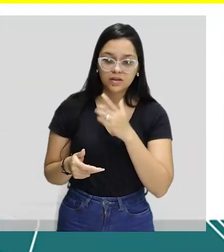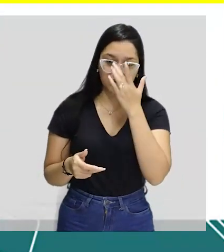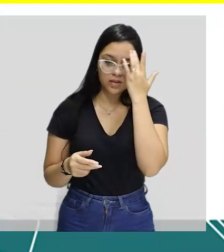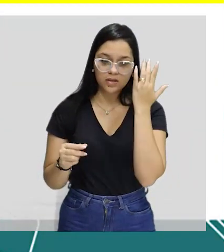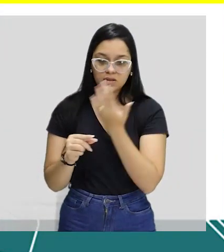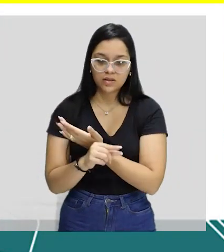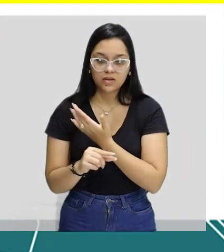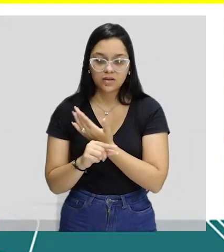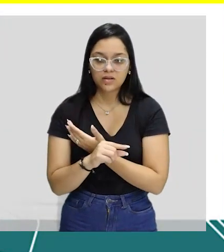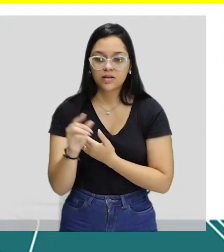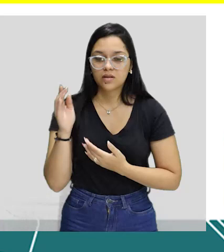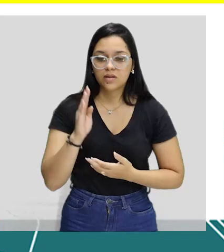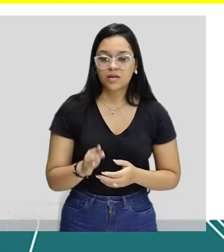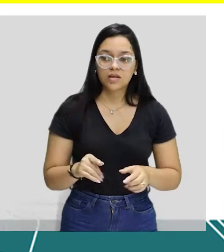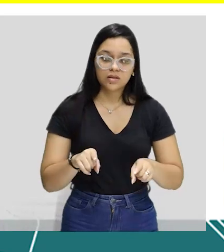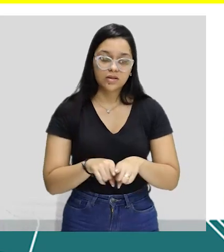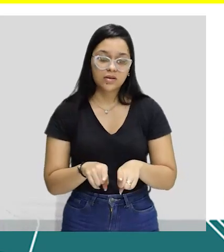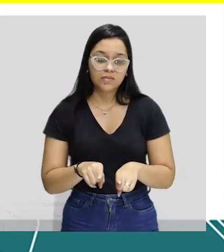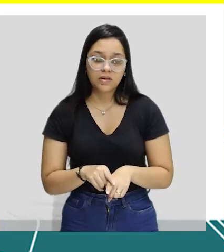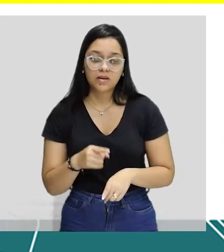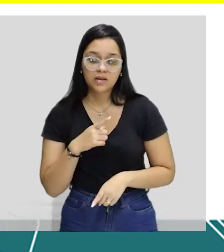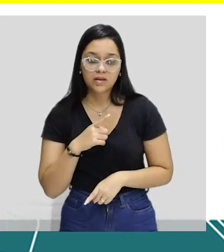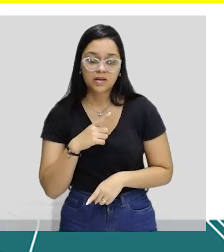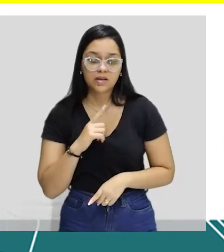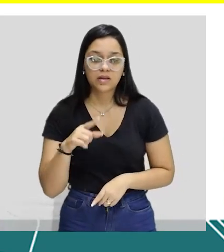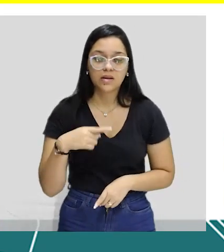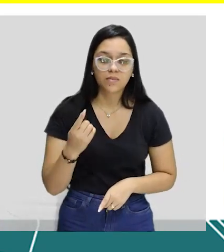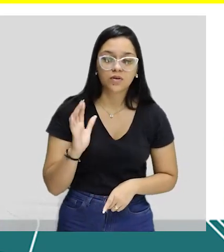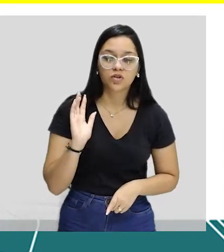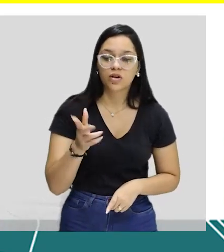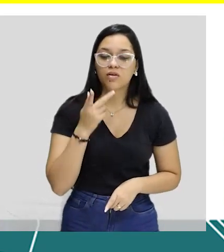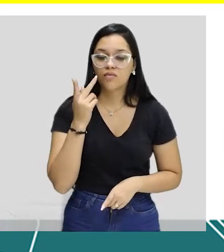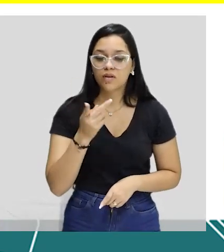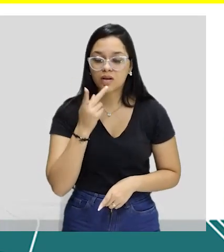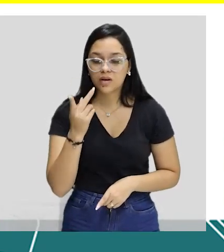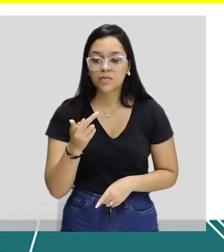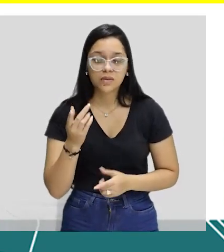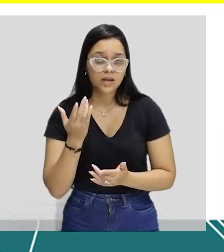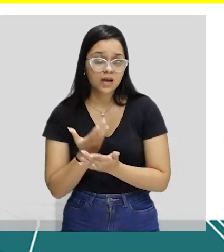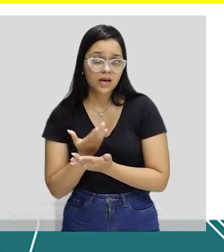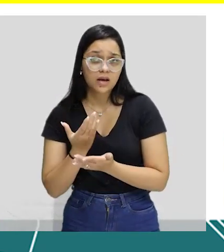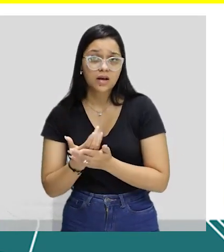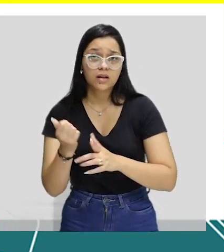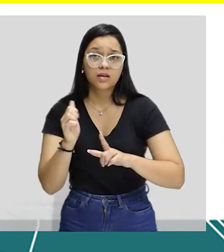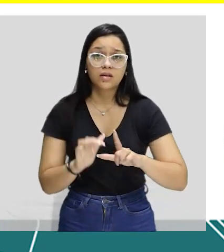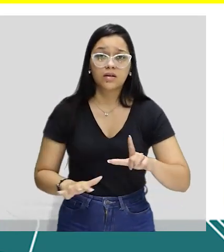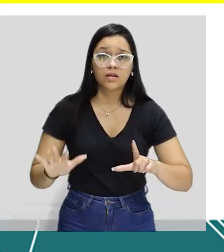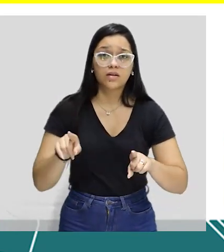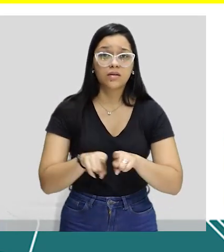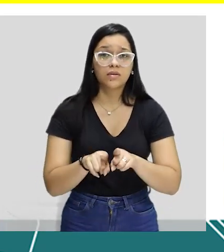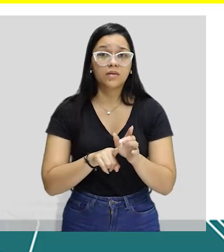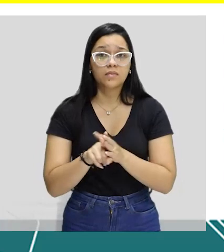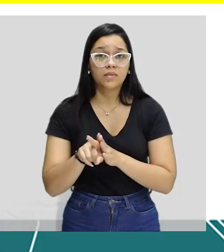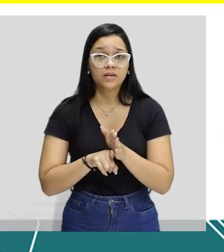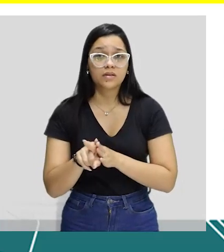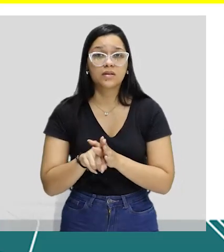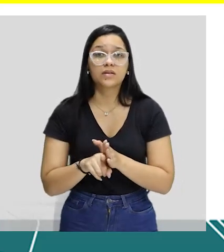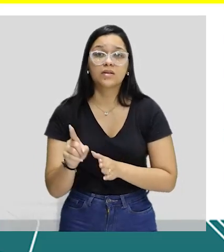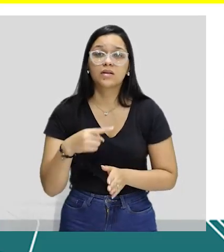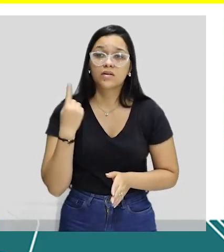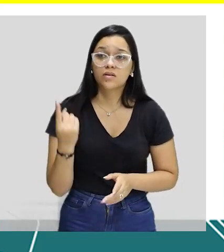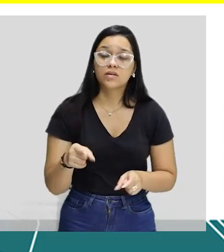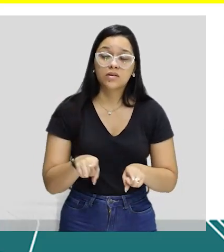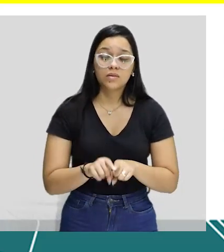nacionais com, inclusive, com o pós-dramático. Nós já falamos isso em uma das aulas da plataforma Gossalvi Dias. Pesquisem sobre isso na nossa